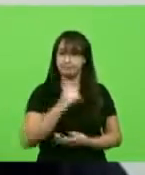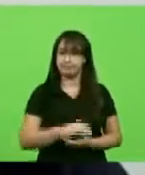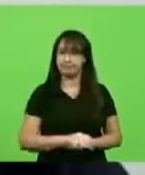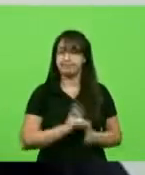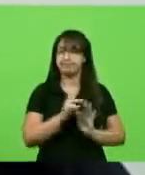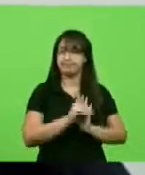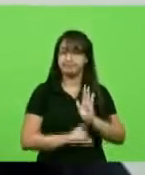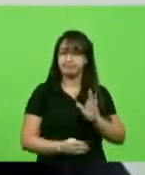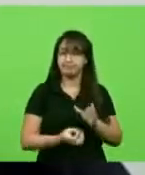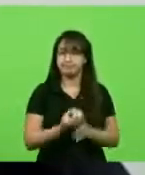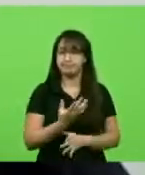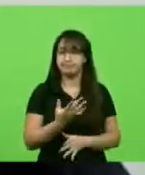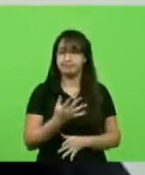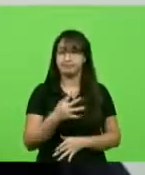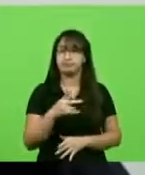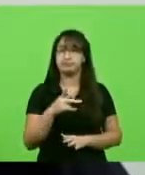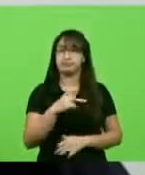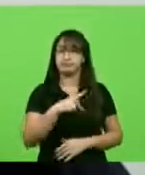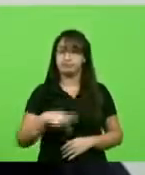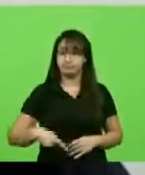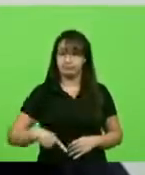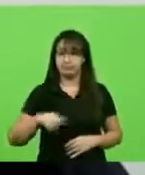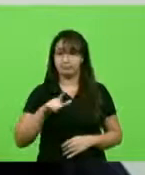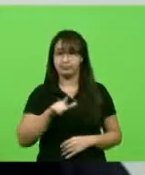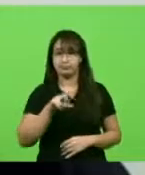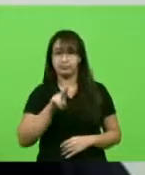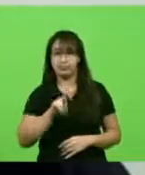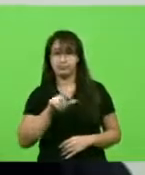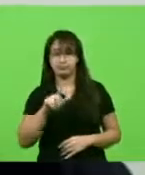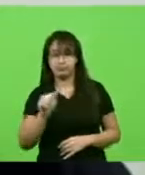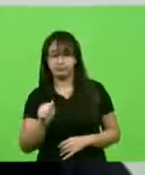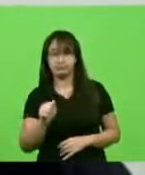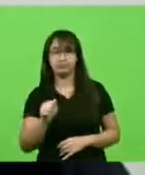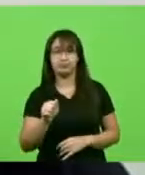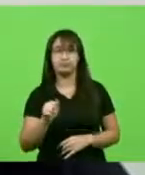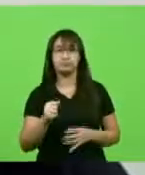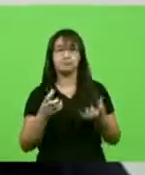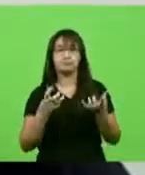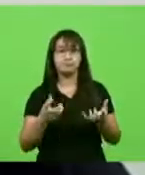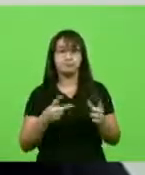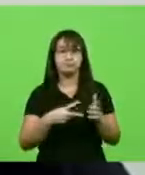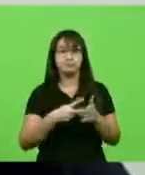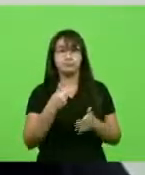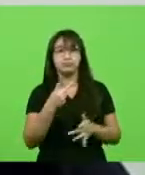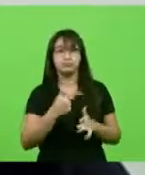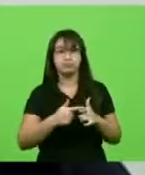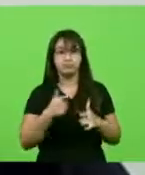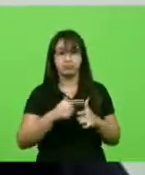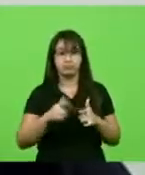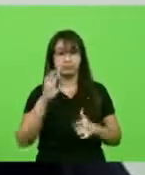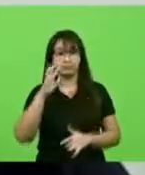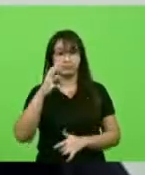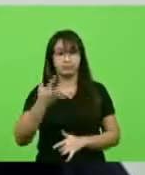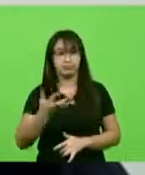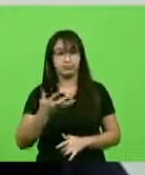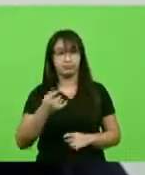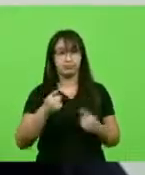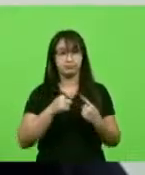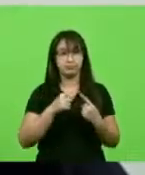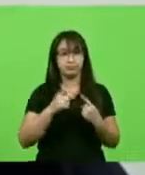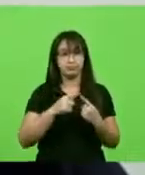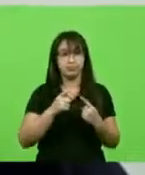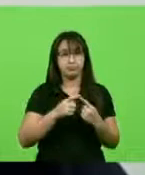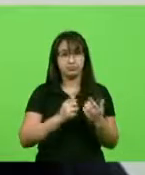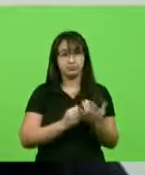criado pelo nosso presidente Lula, para tentar resolver dois problemas de uma só vez. Comprar comida do